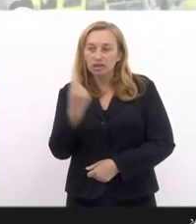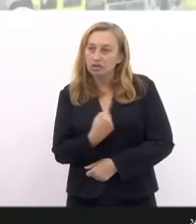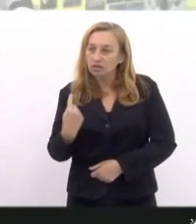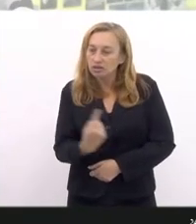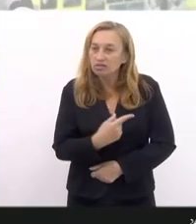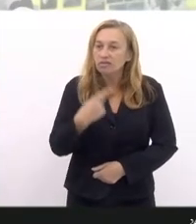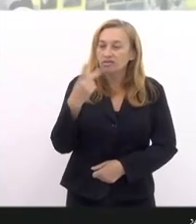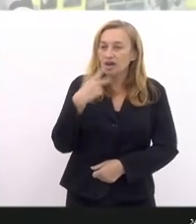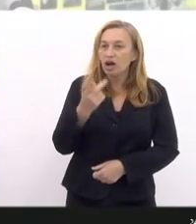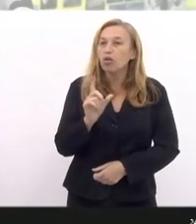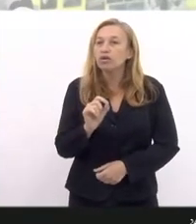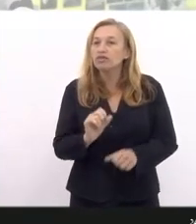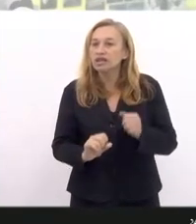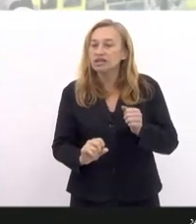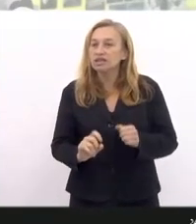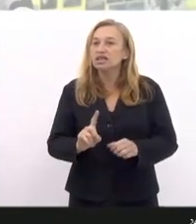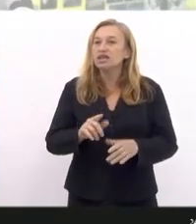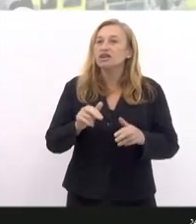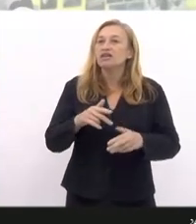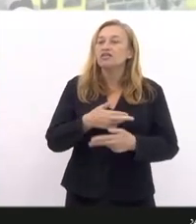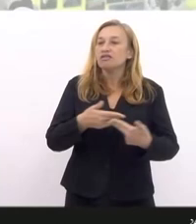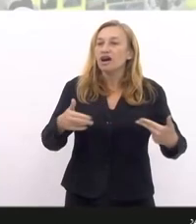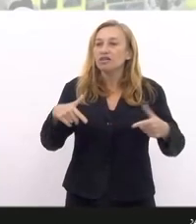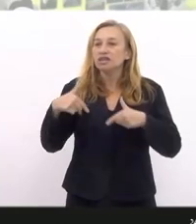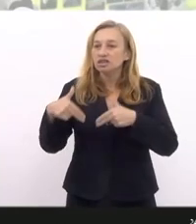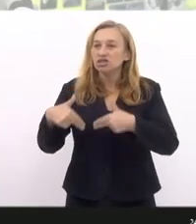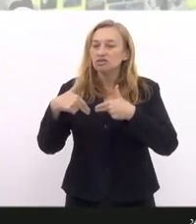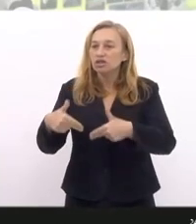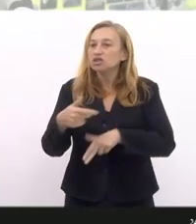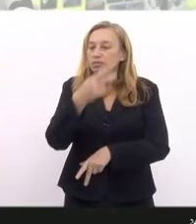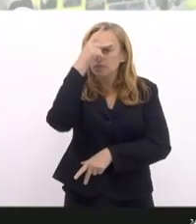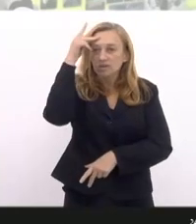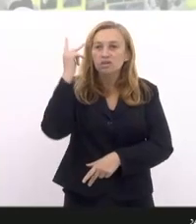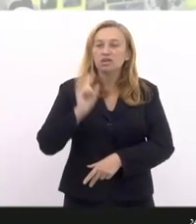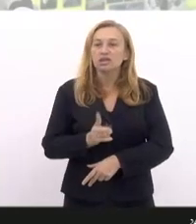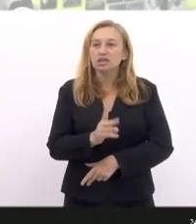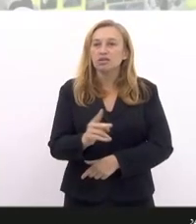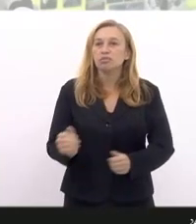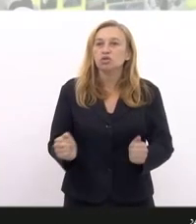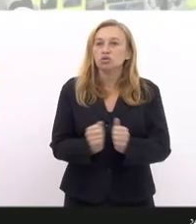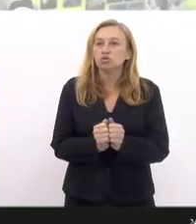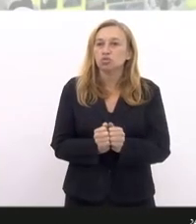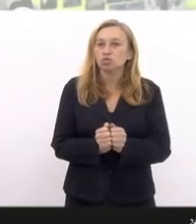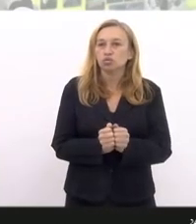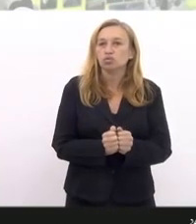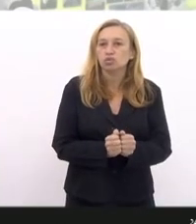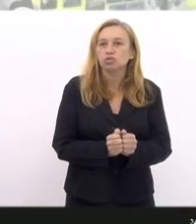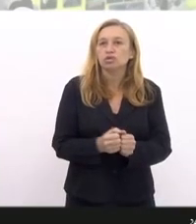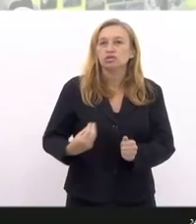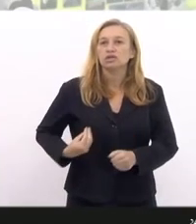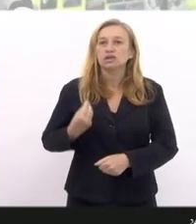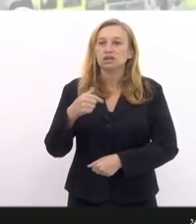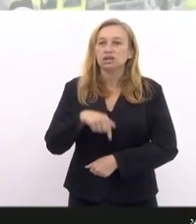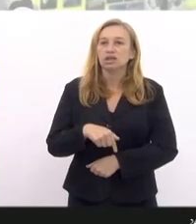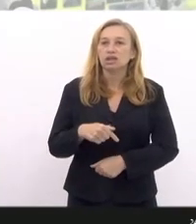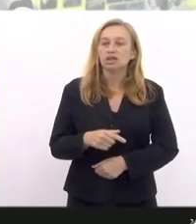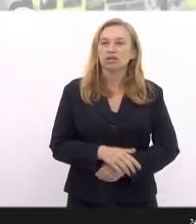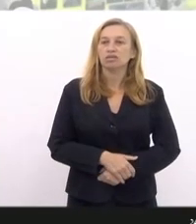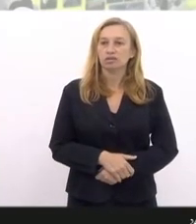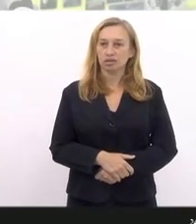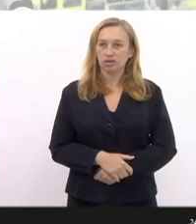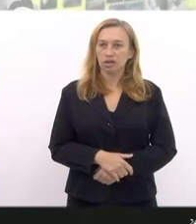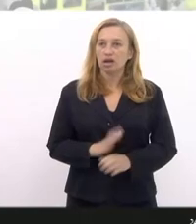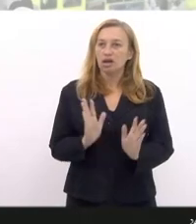E também vários ativistas e pessoas que sempre participam estão aqui conosco.